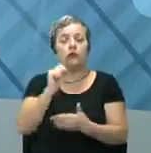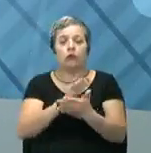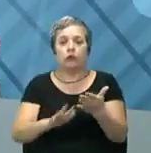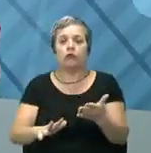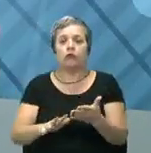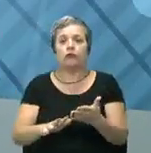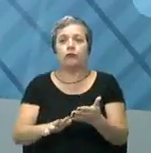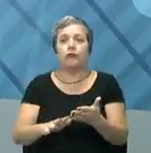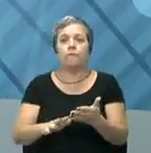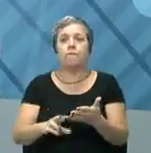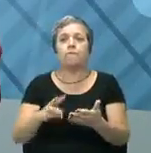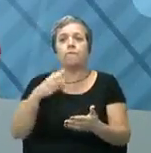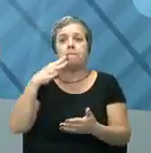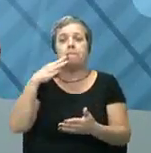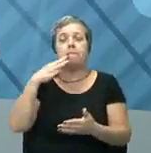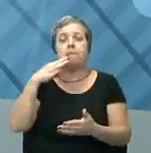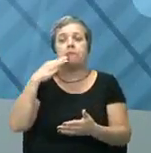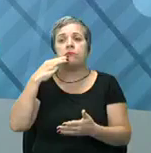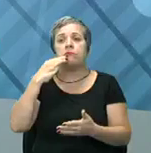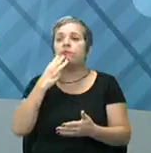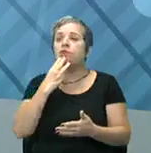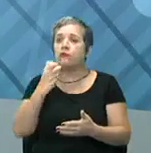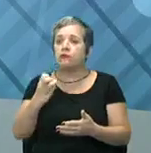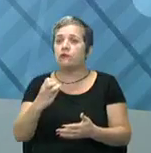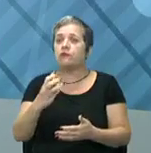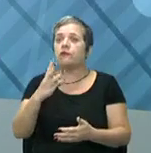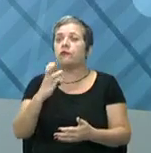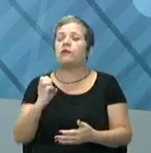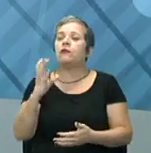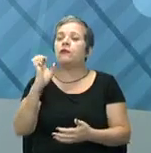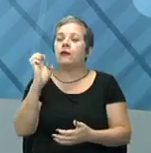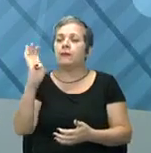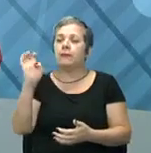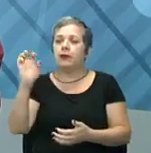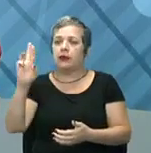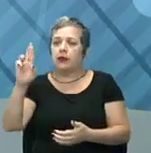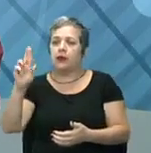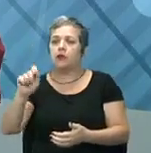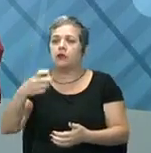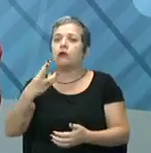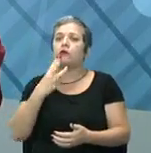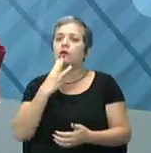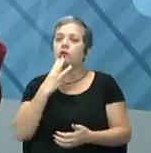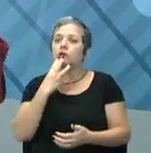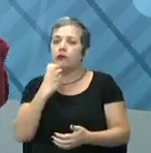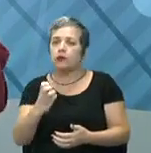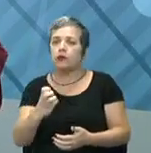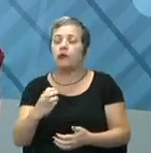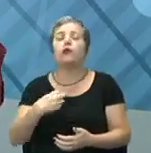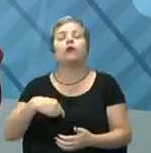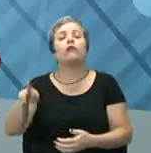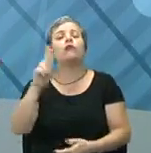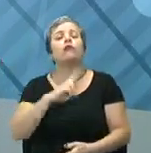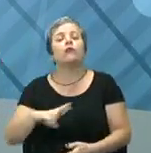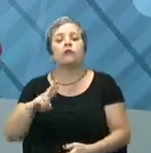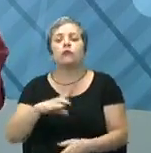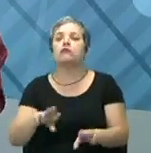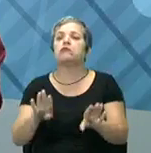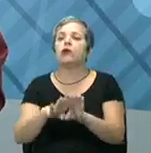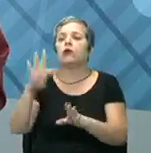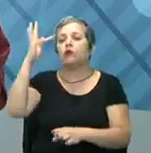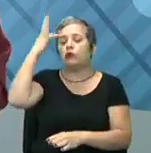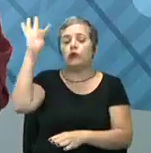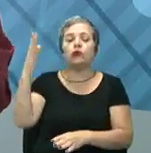do Weber? Não, mas o Weber fez um tipo ideal de teoria, mas que nós utilizamos muitos princípios